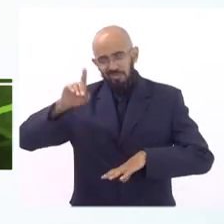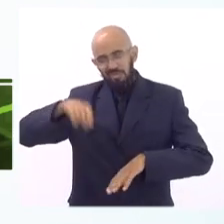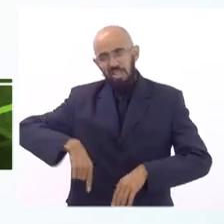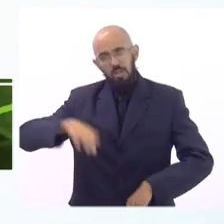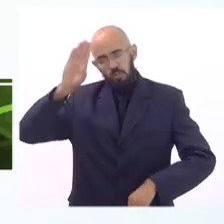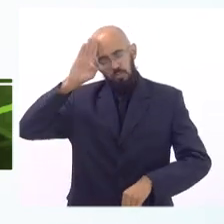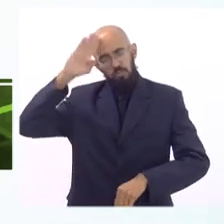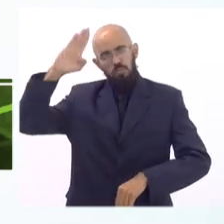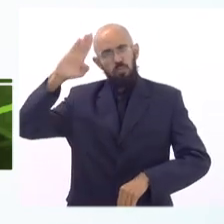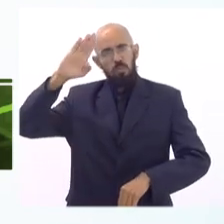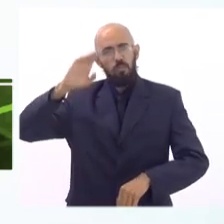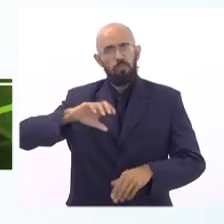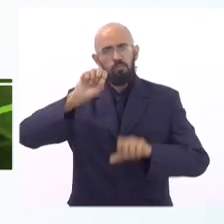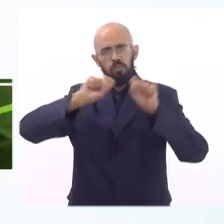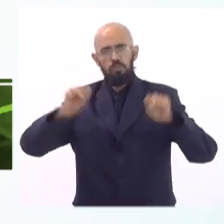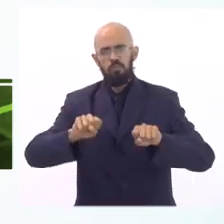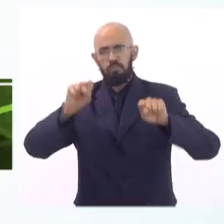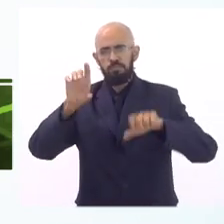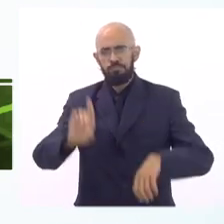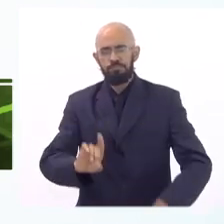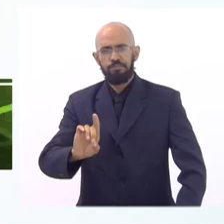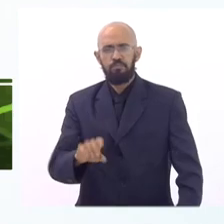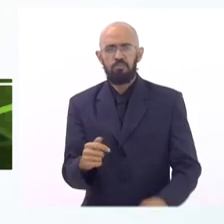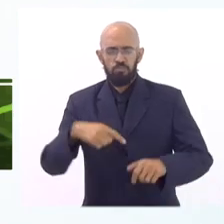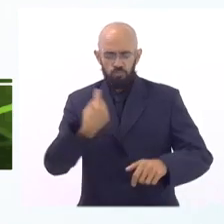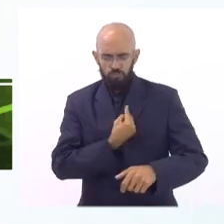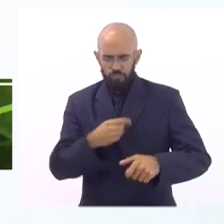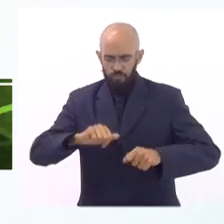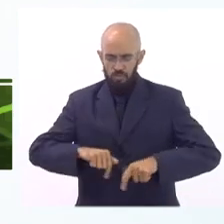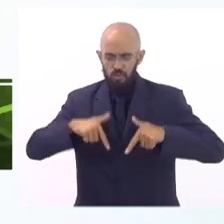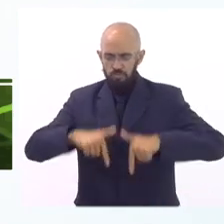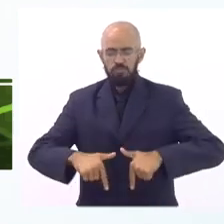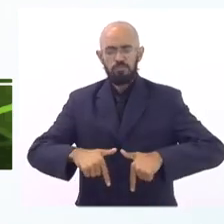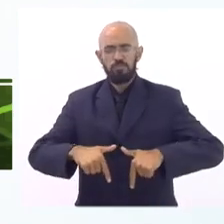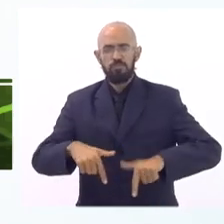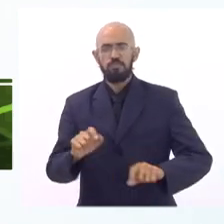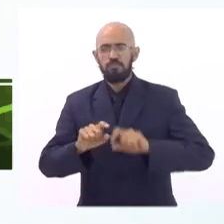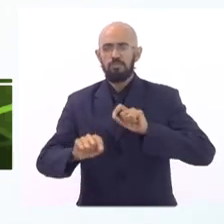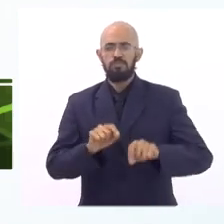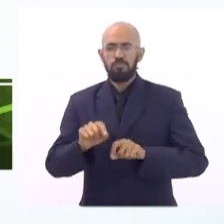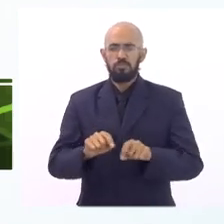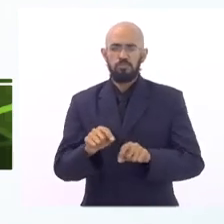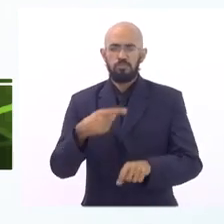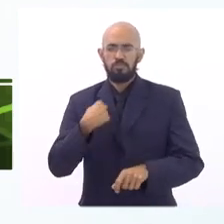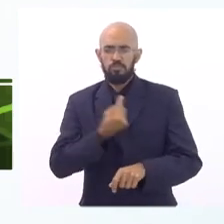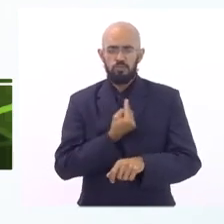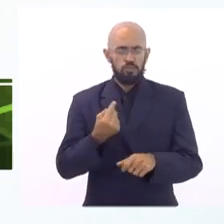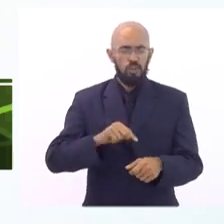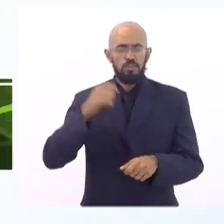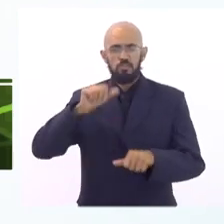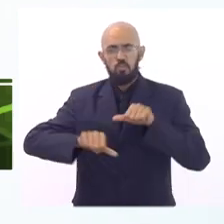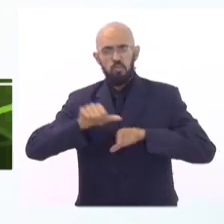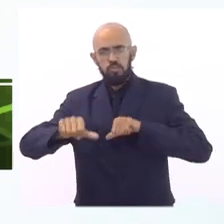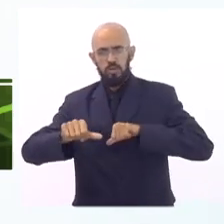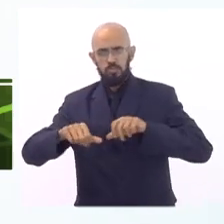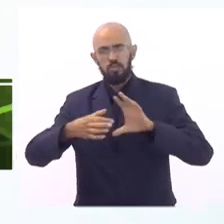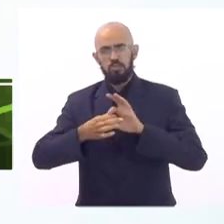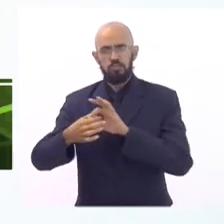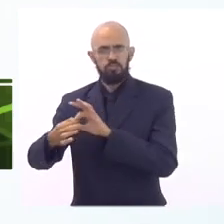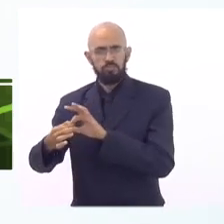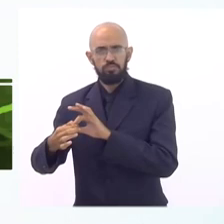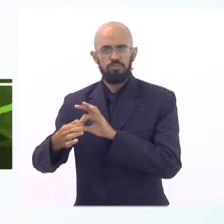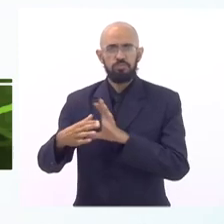direitos e a gente então está se esforçando para que a gente reverta esse quadro você traz outros